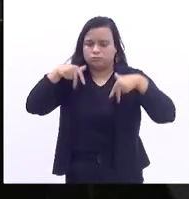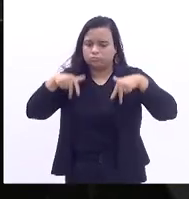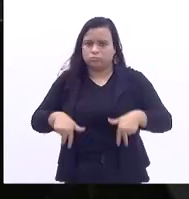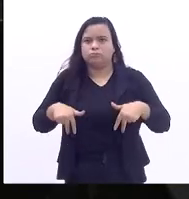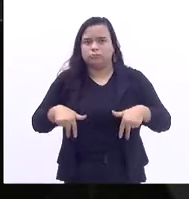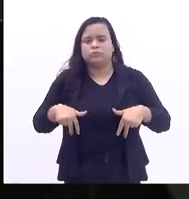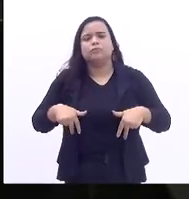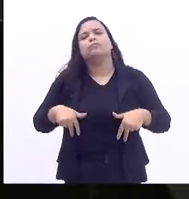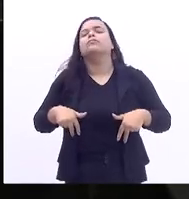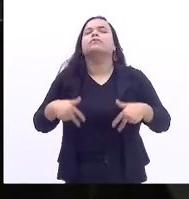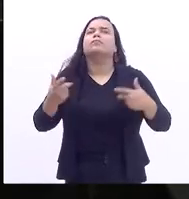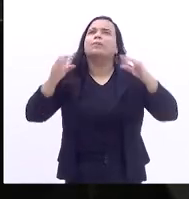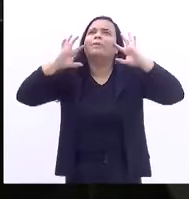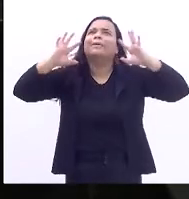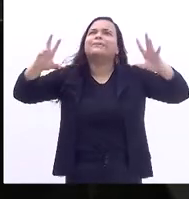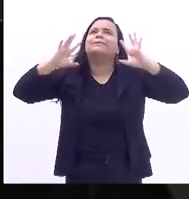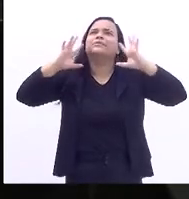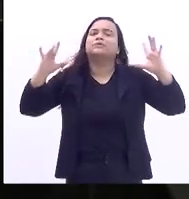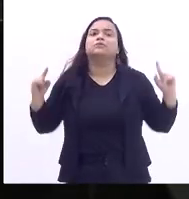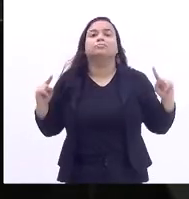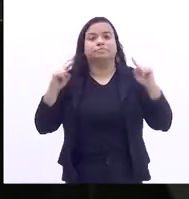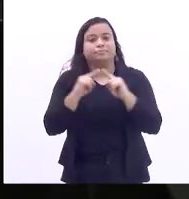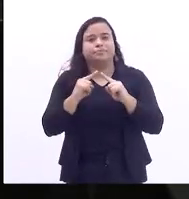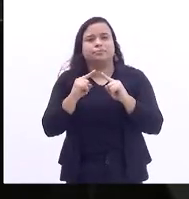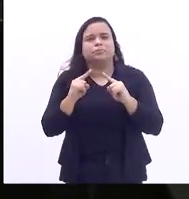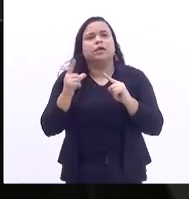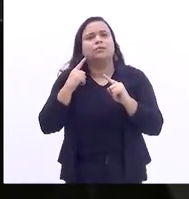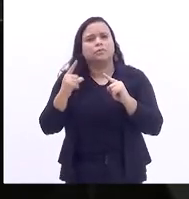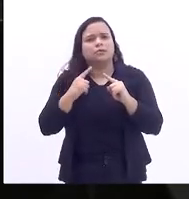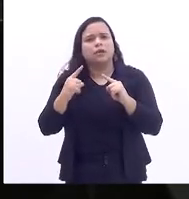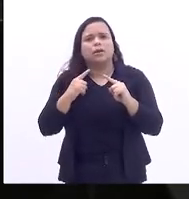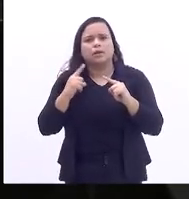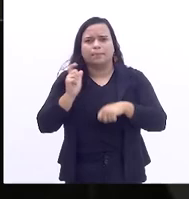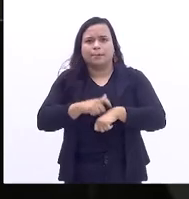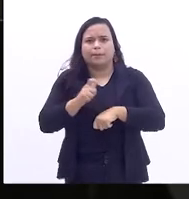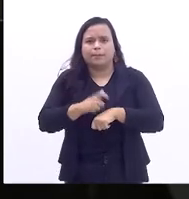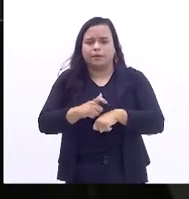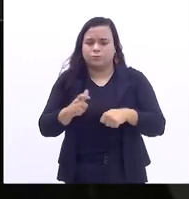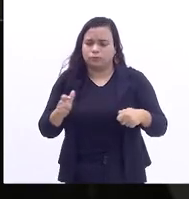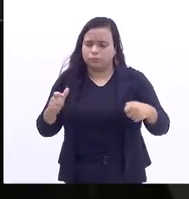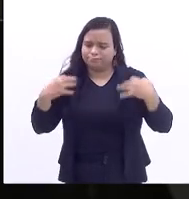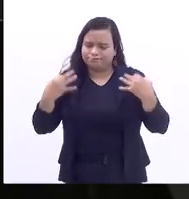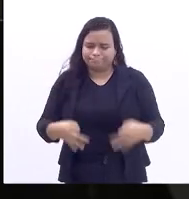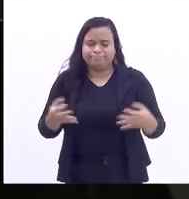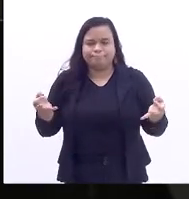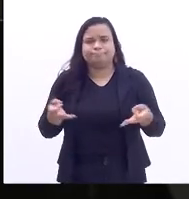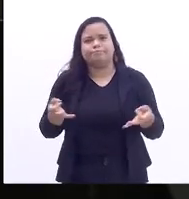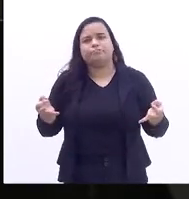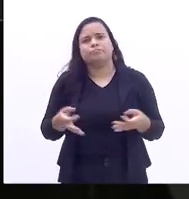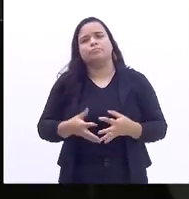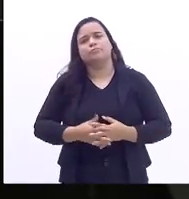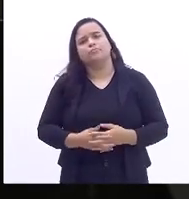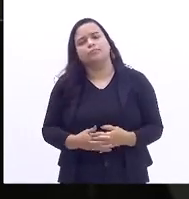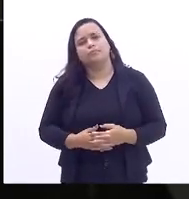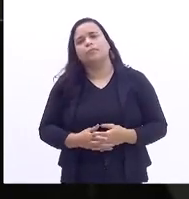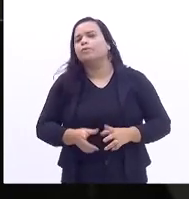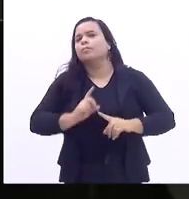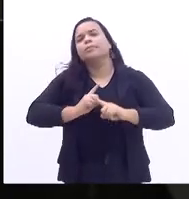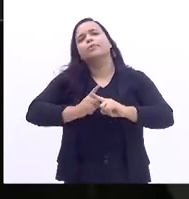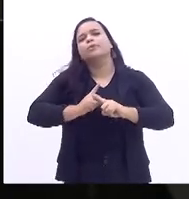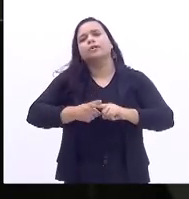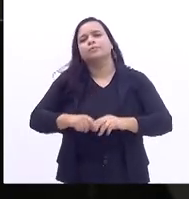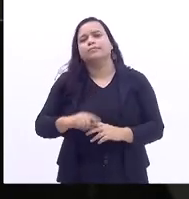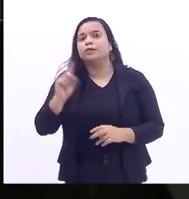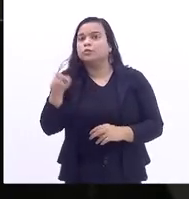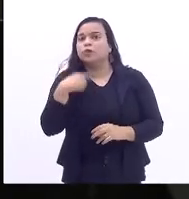algo se encaixava de forma adequada àquele momento. Até porque nós